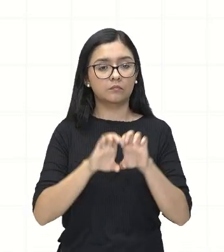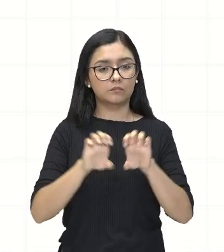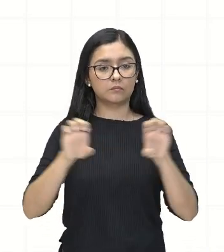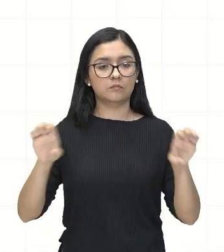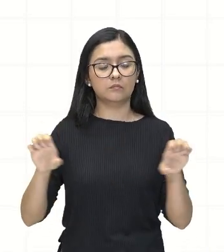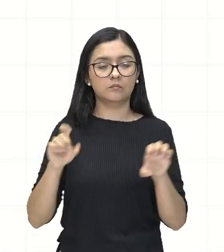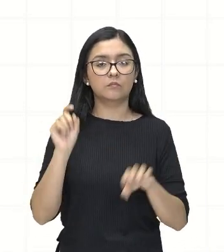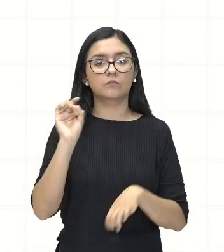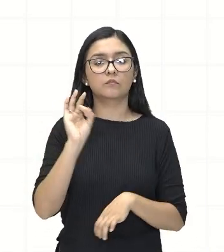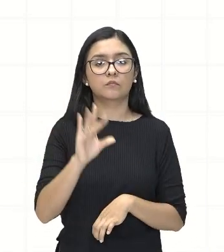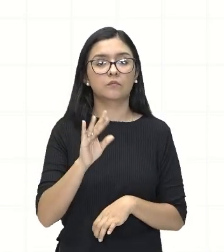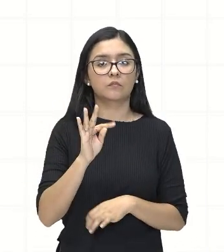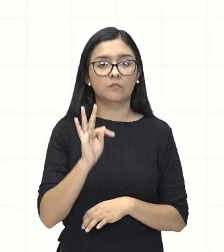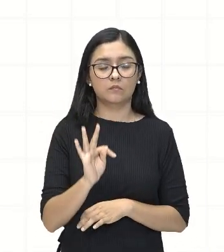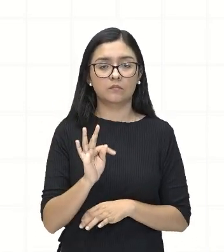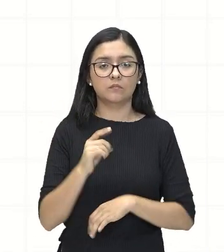com T.